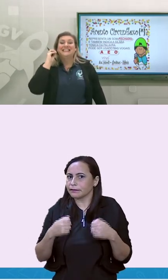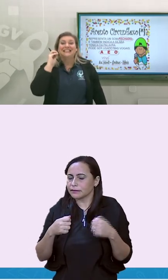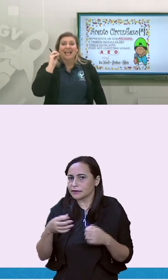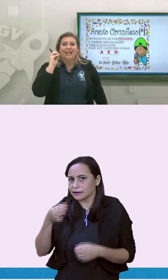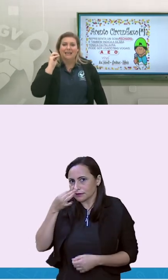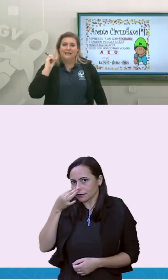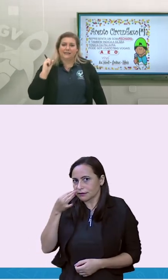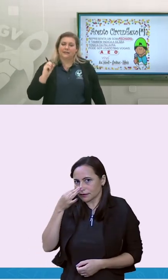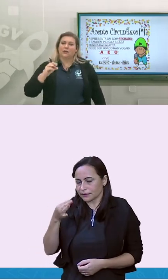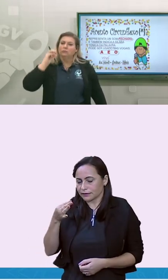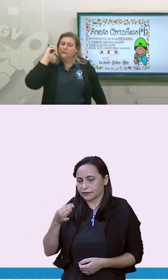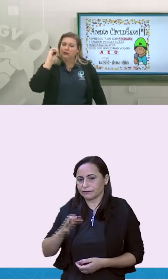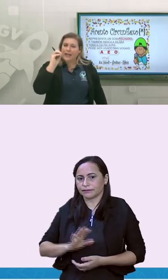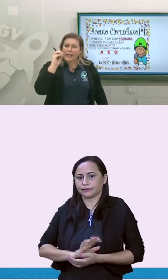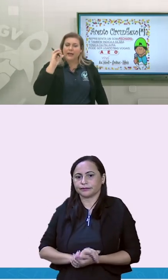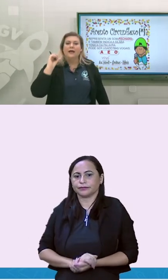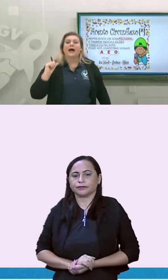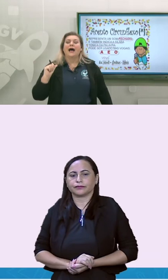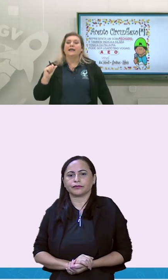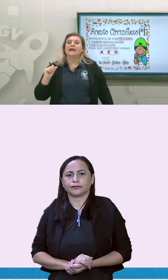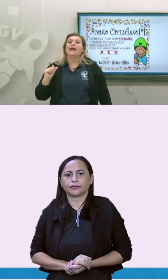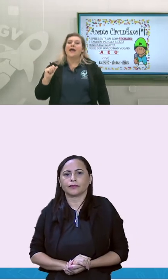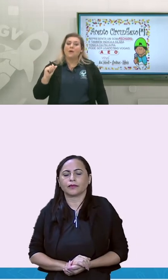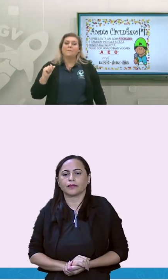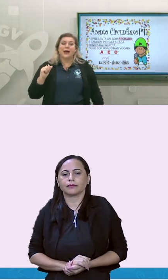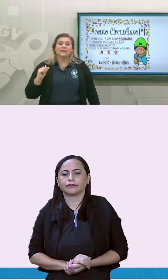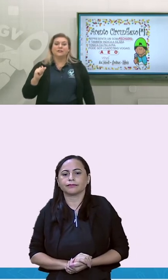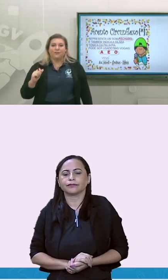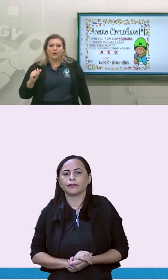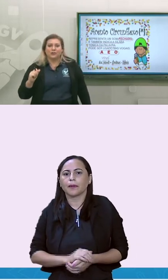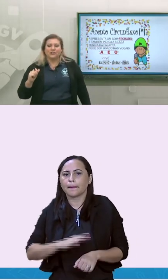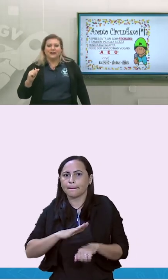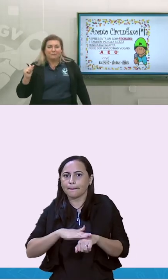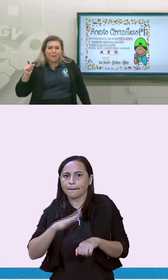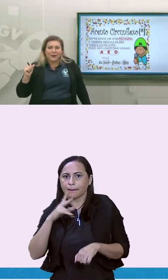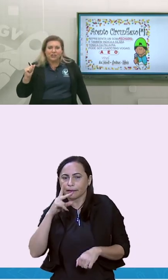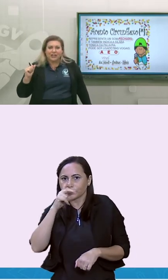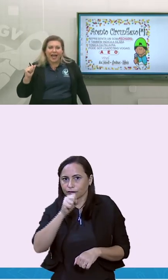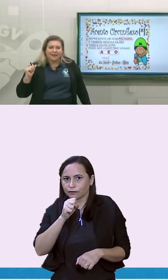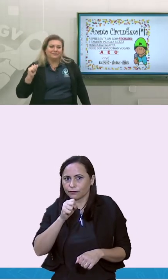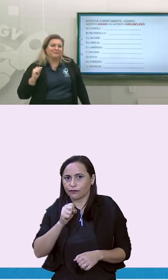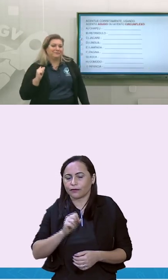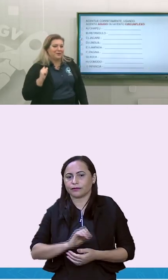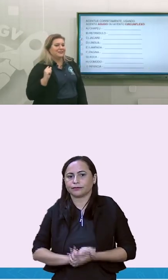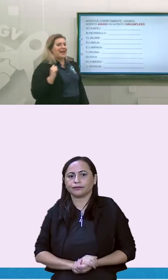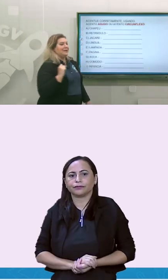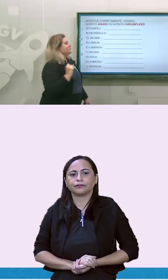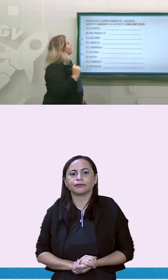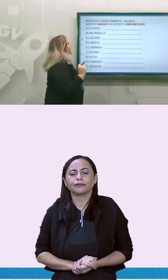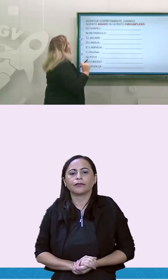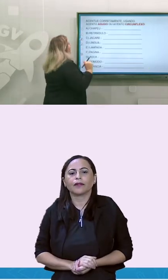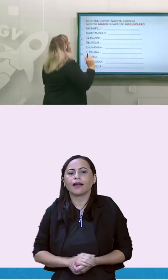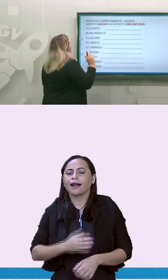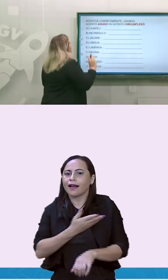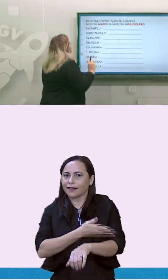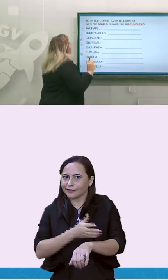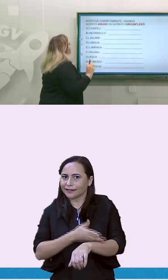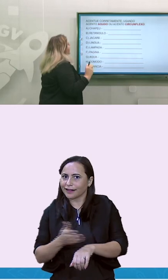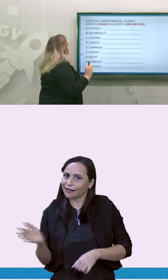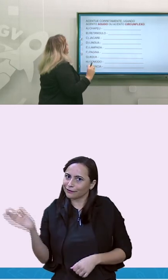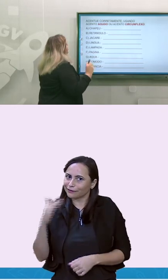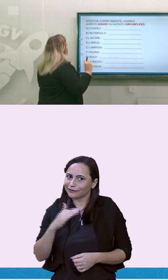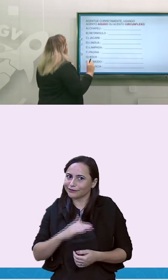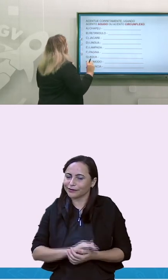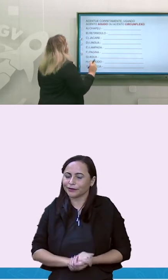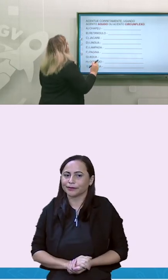falo tênis. Então, tênis aí é o mais forte. Vamos praticar? Vamos lá. Acentue